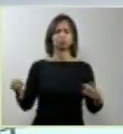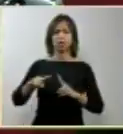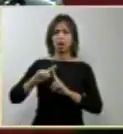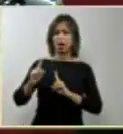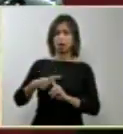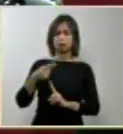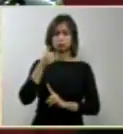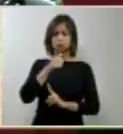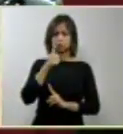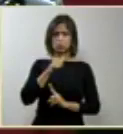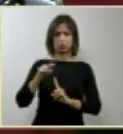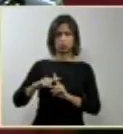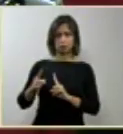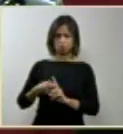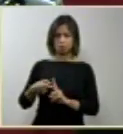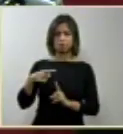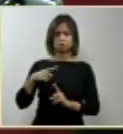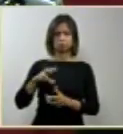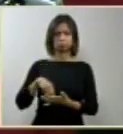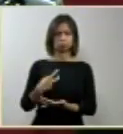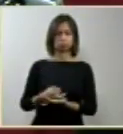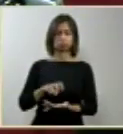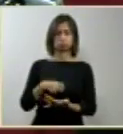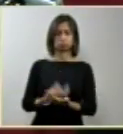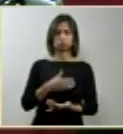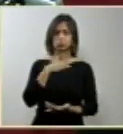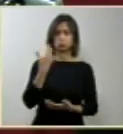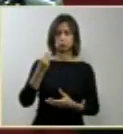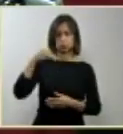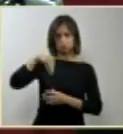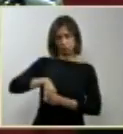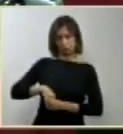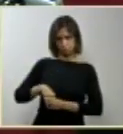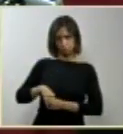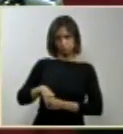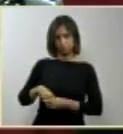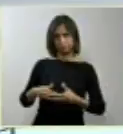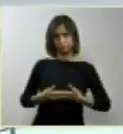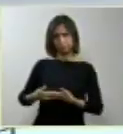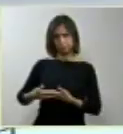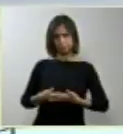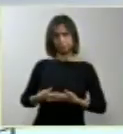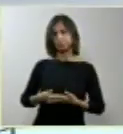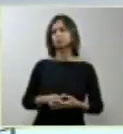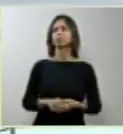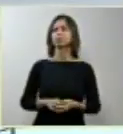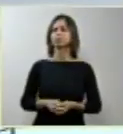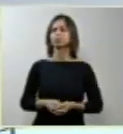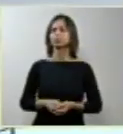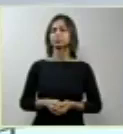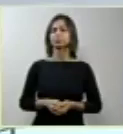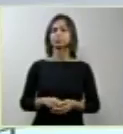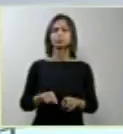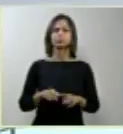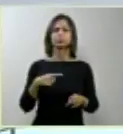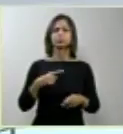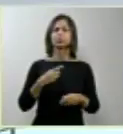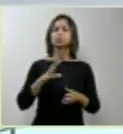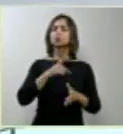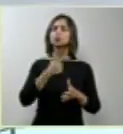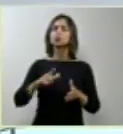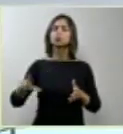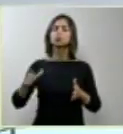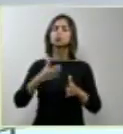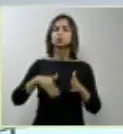adiciona riscos ao polidrâmio, à hipertensão, e a todos os outros